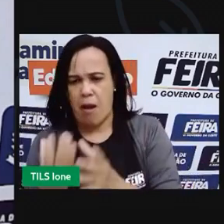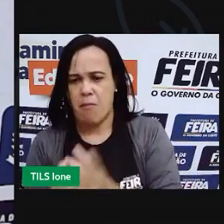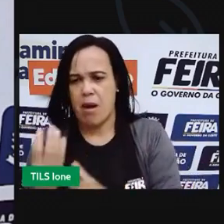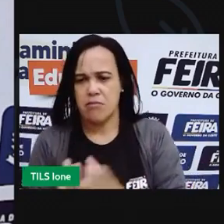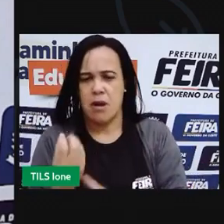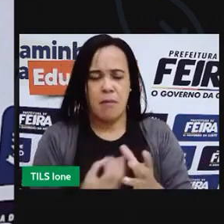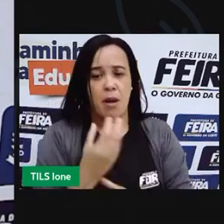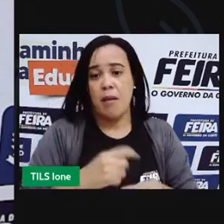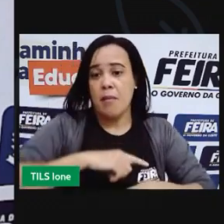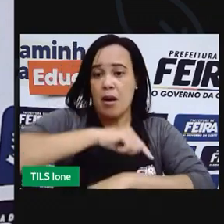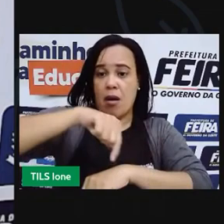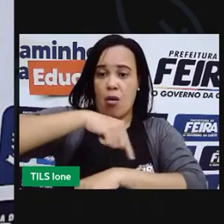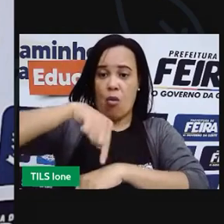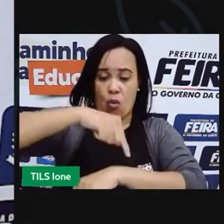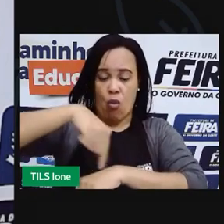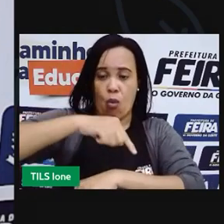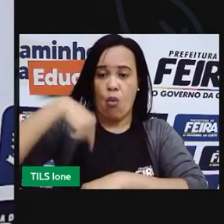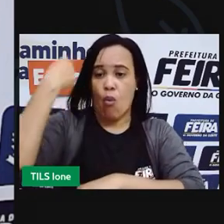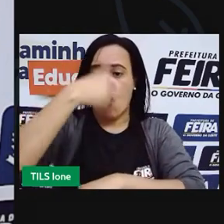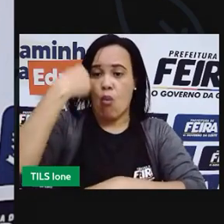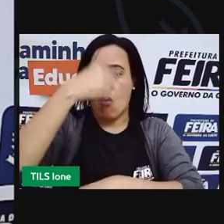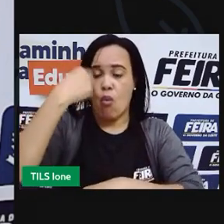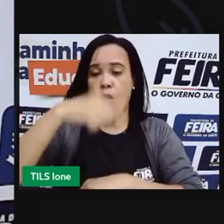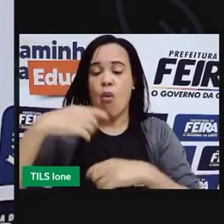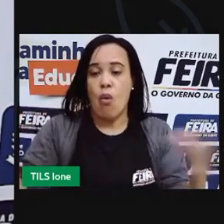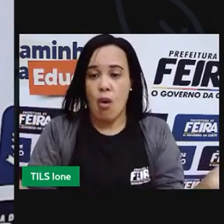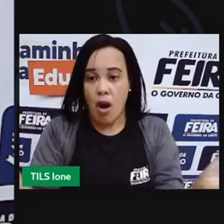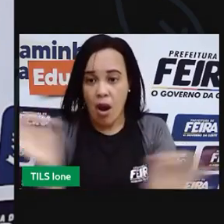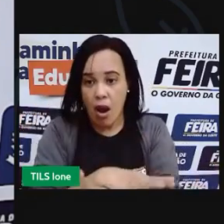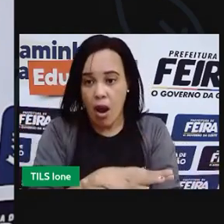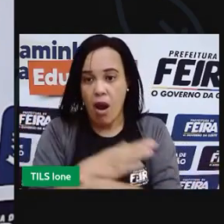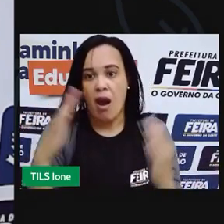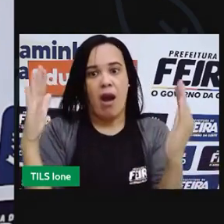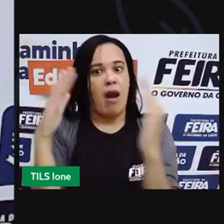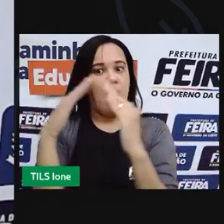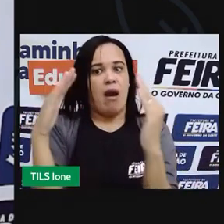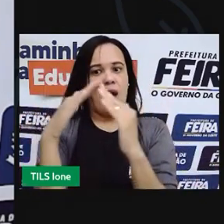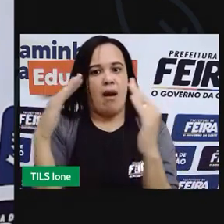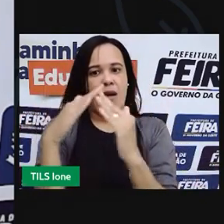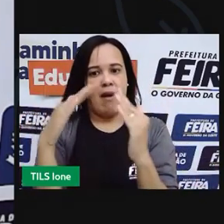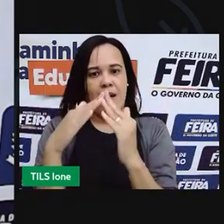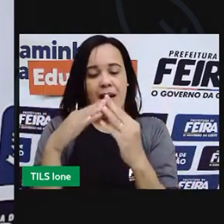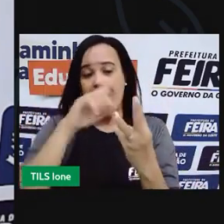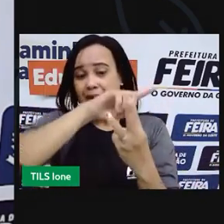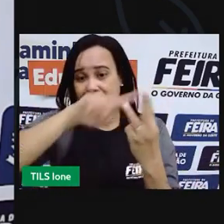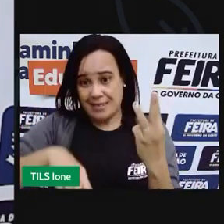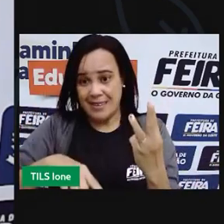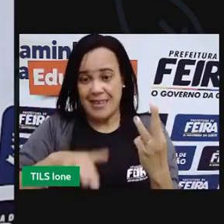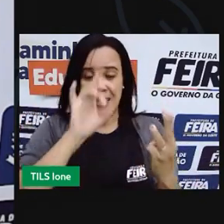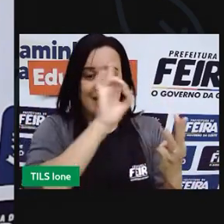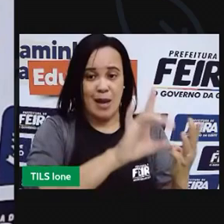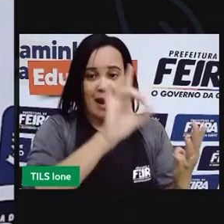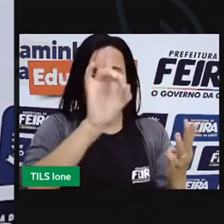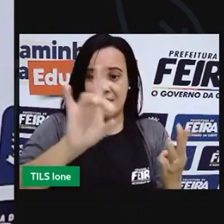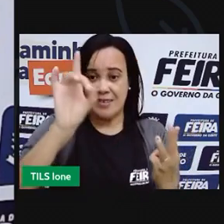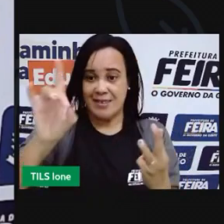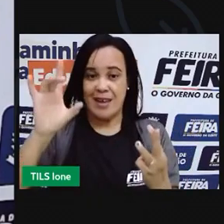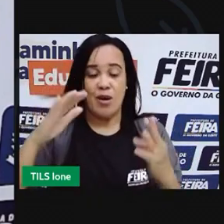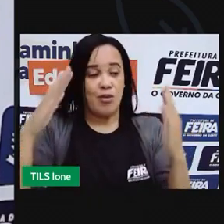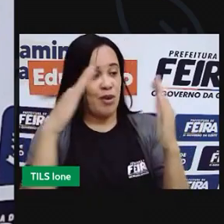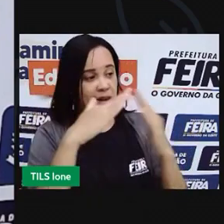E aí, esses três porquinhos, cada um na sua casa. Uma casa de palha,